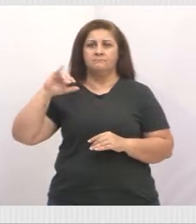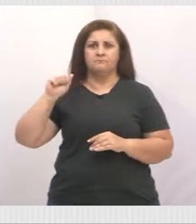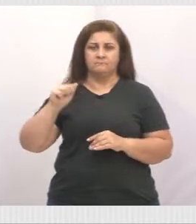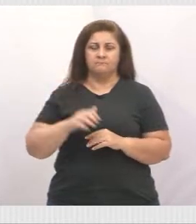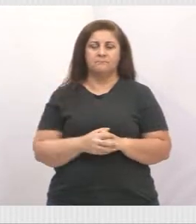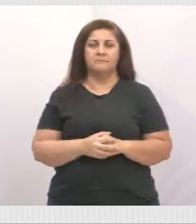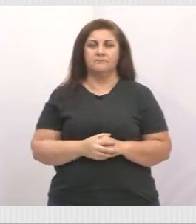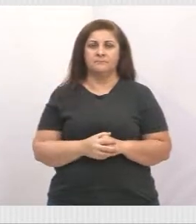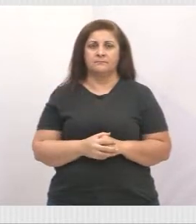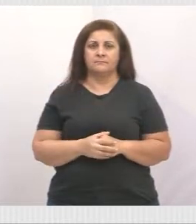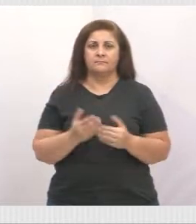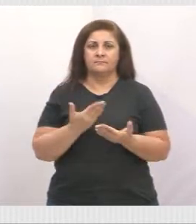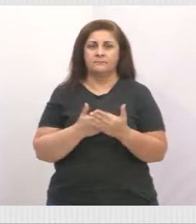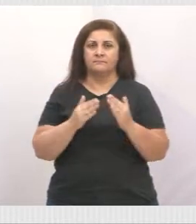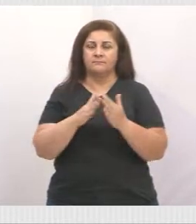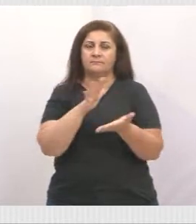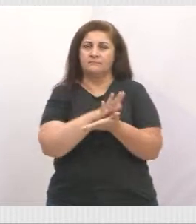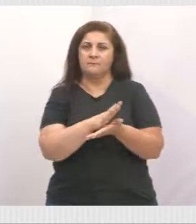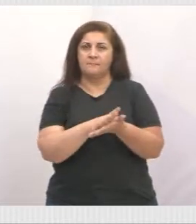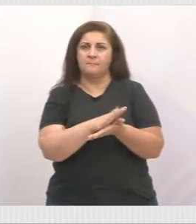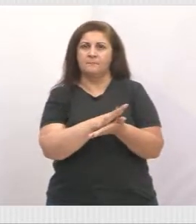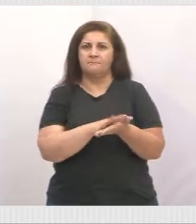através da escola de samba.